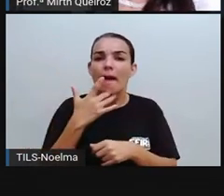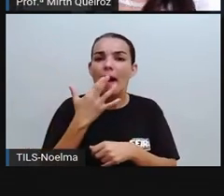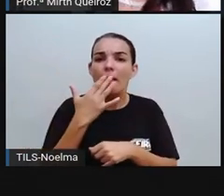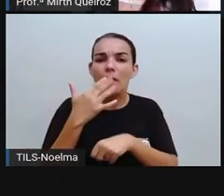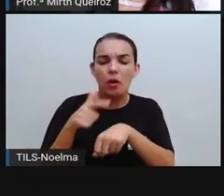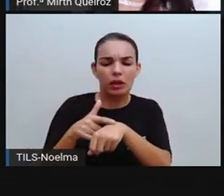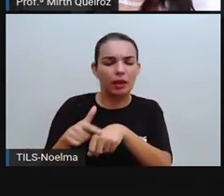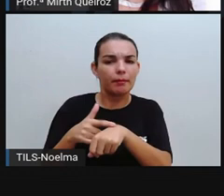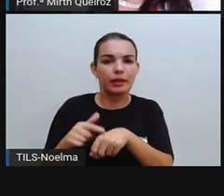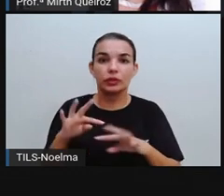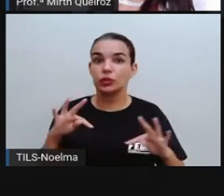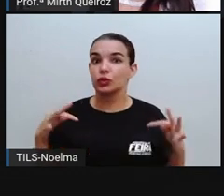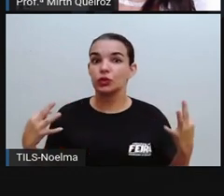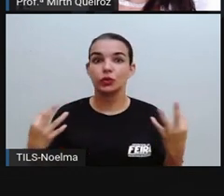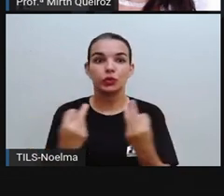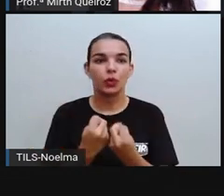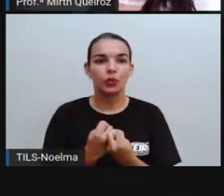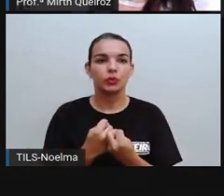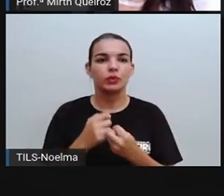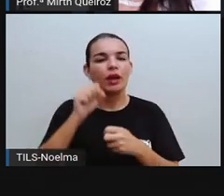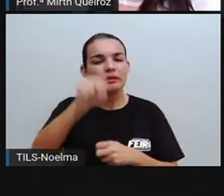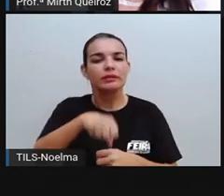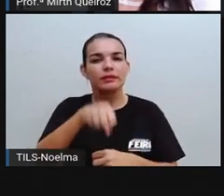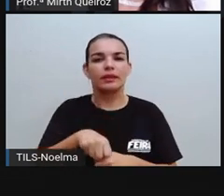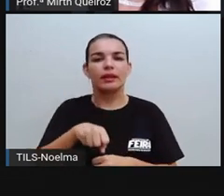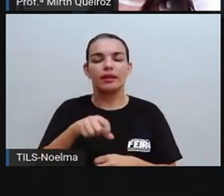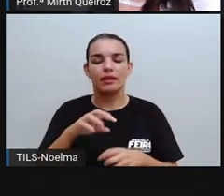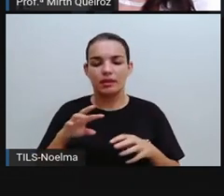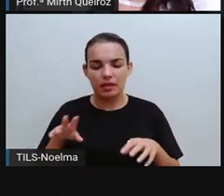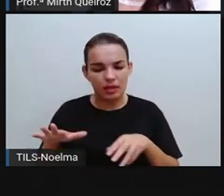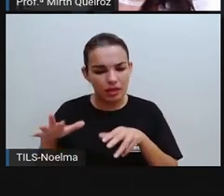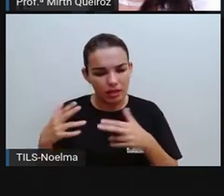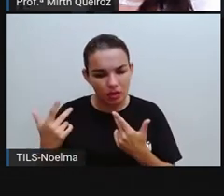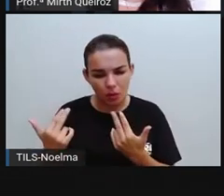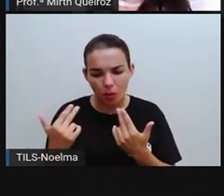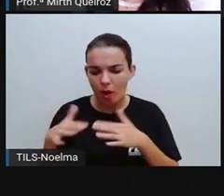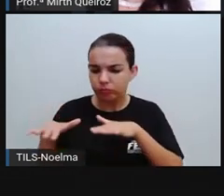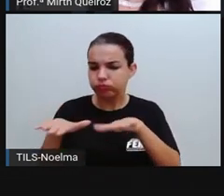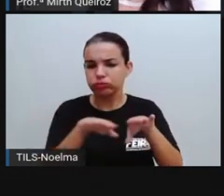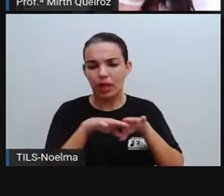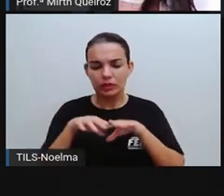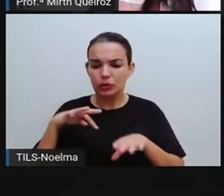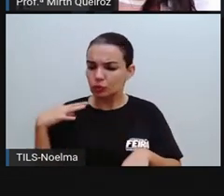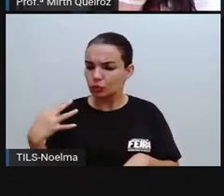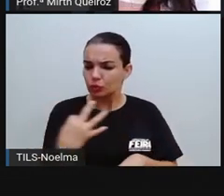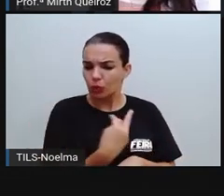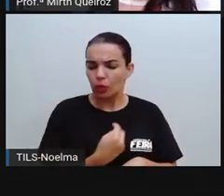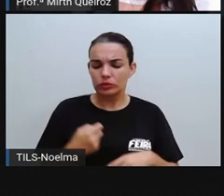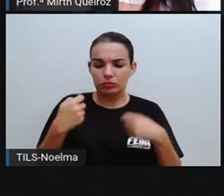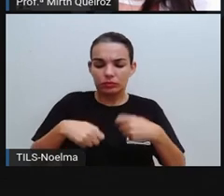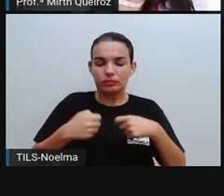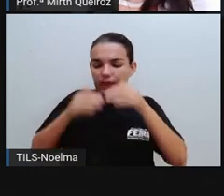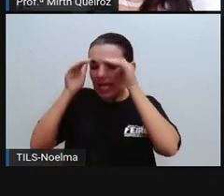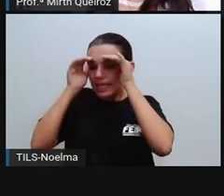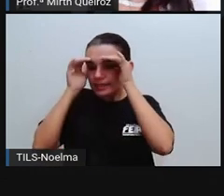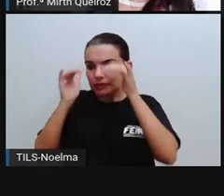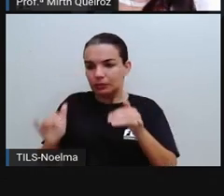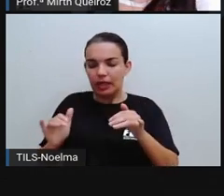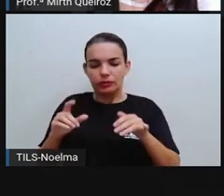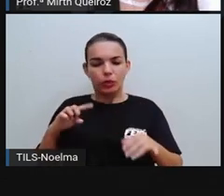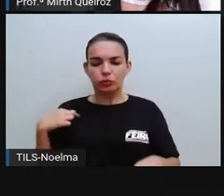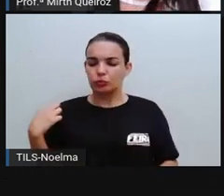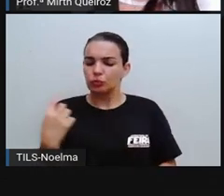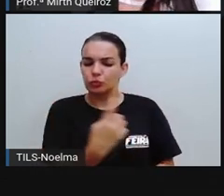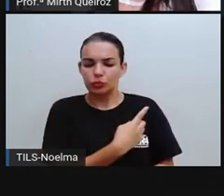de pele, somos todos iguais. E todos nós merecemos aí respeito, né? E todos nós devemos ter os